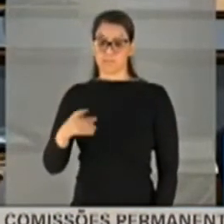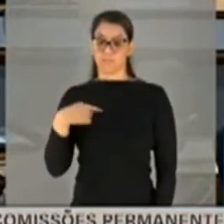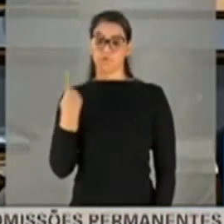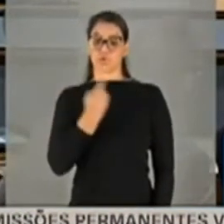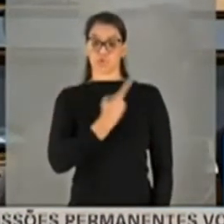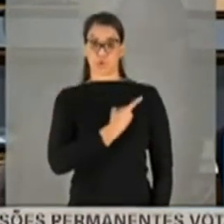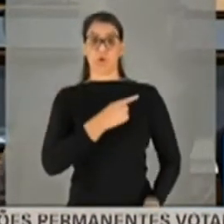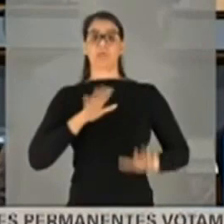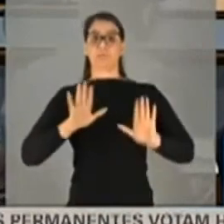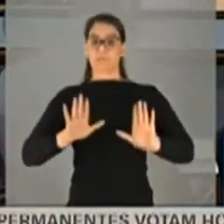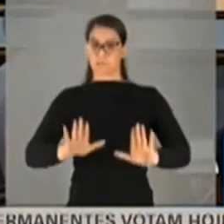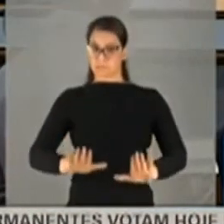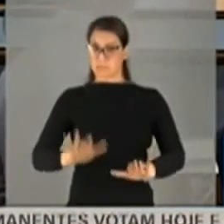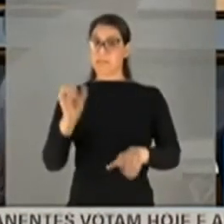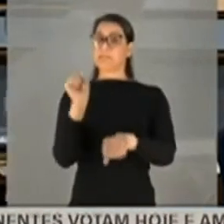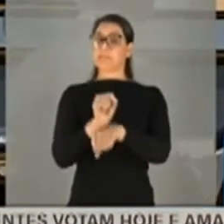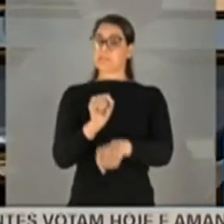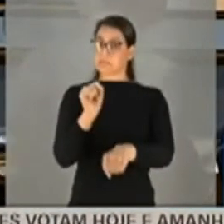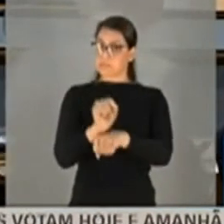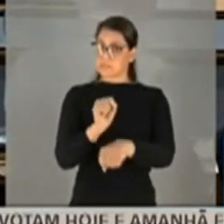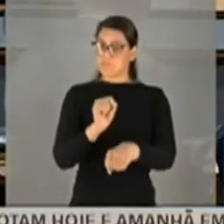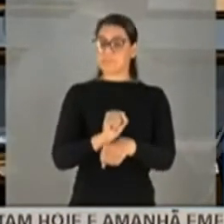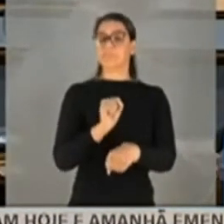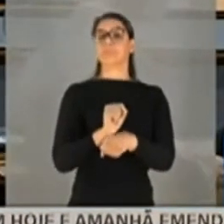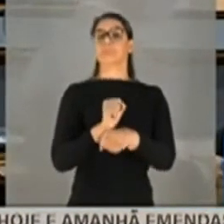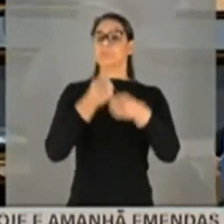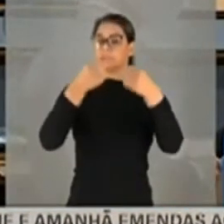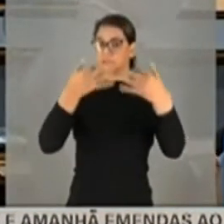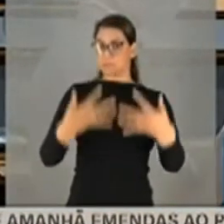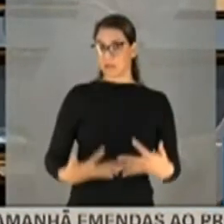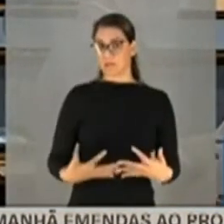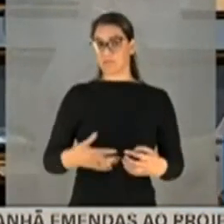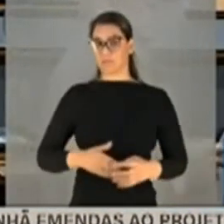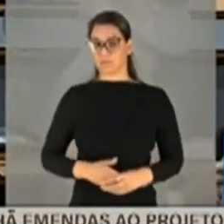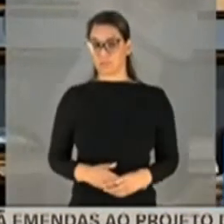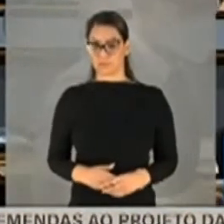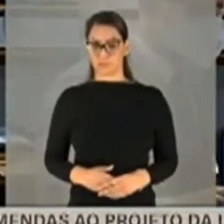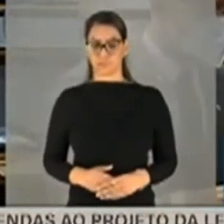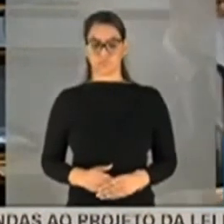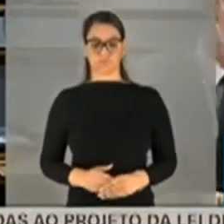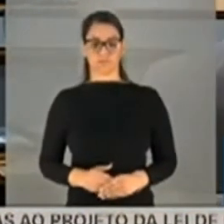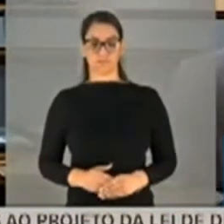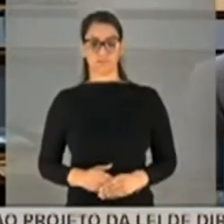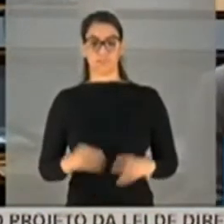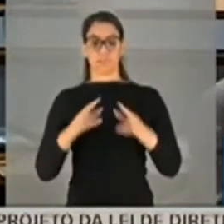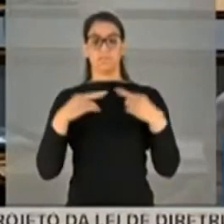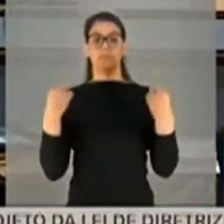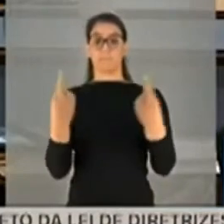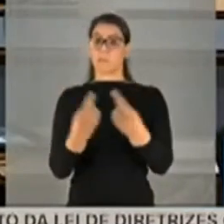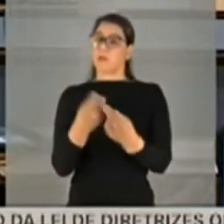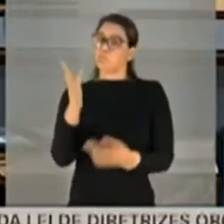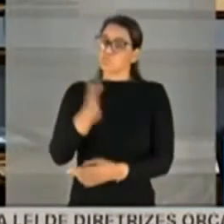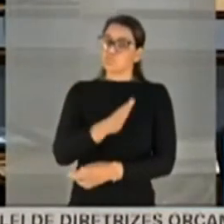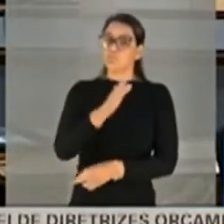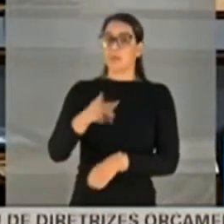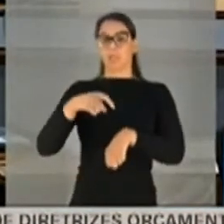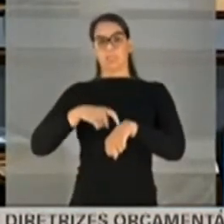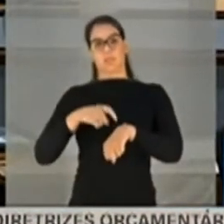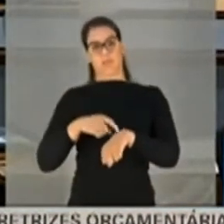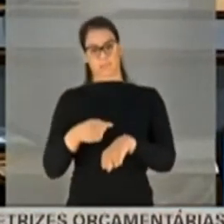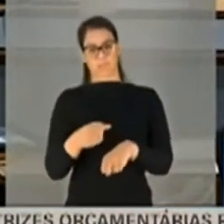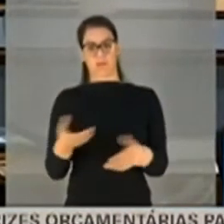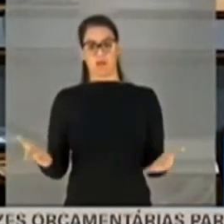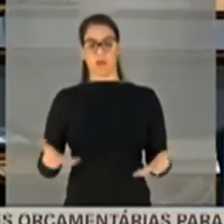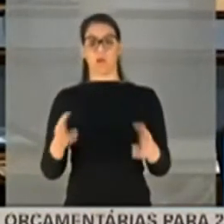ficaremos aqui. Vamos aguardar o de cesta. Suspenda a sessão, presidente. Suspenda a sessão, presidente. sessão. A sessão